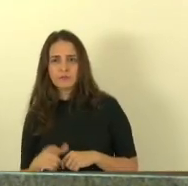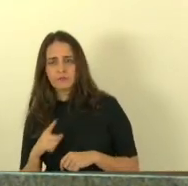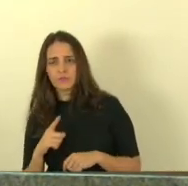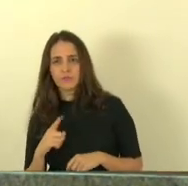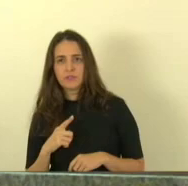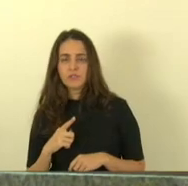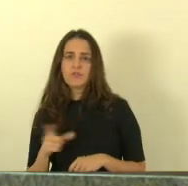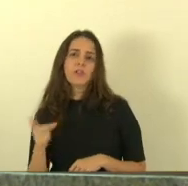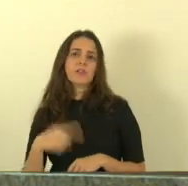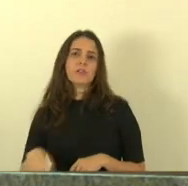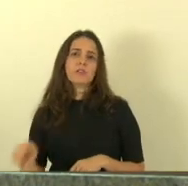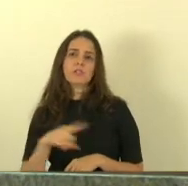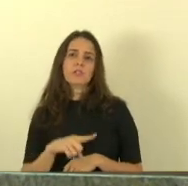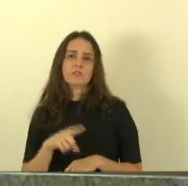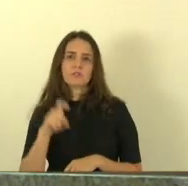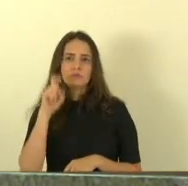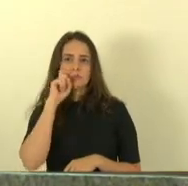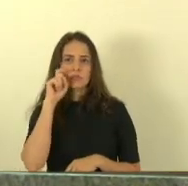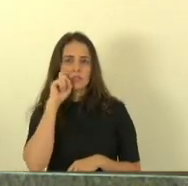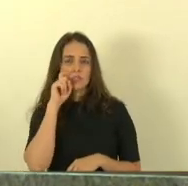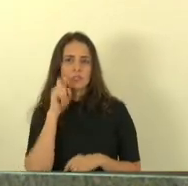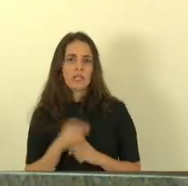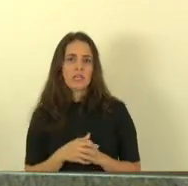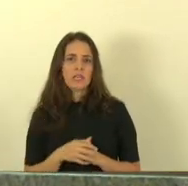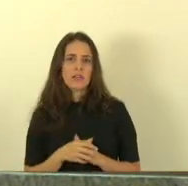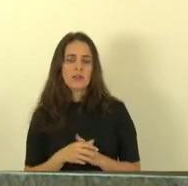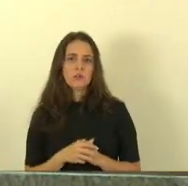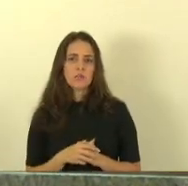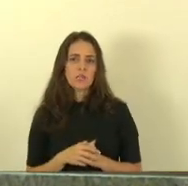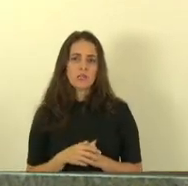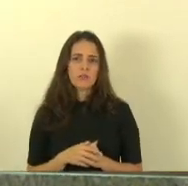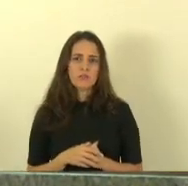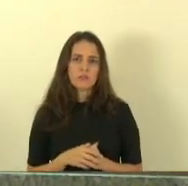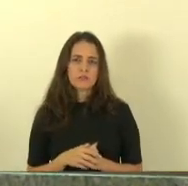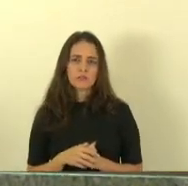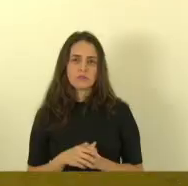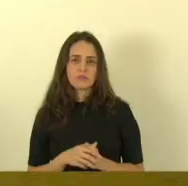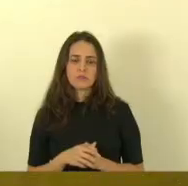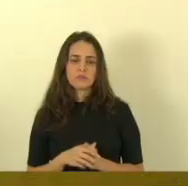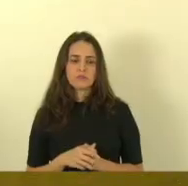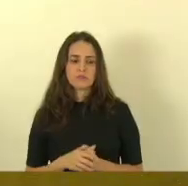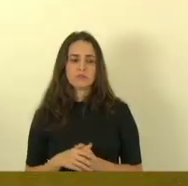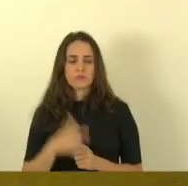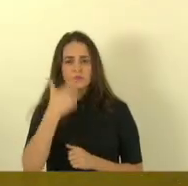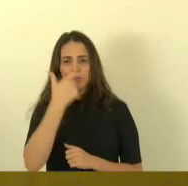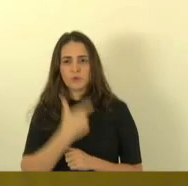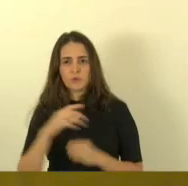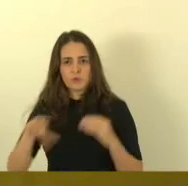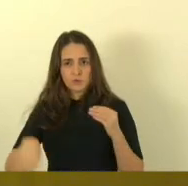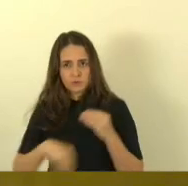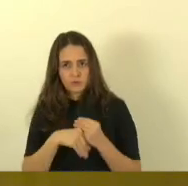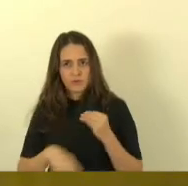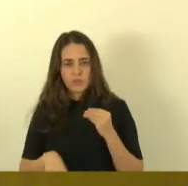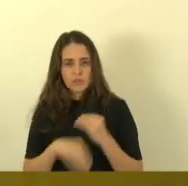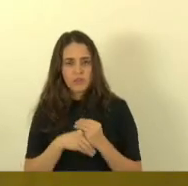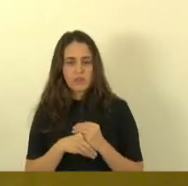Deninho pela ordem vossa excelência senhor senhor senhor presidente pela ordem quero poder enriquecer aqui a fala do nosso